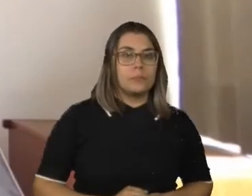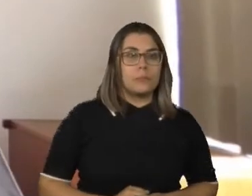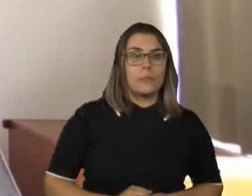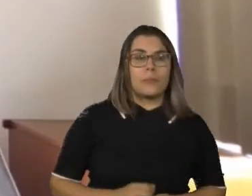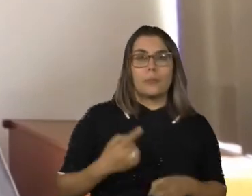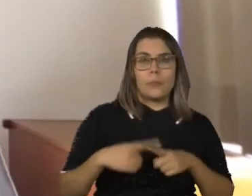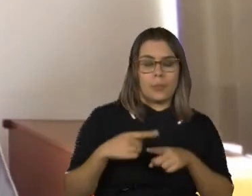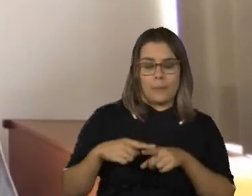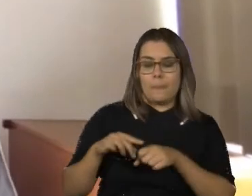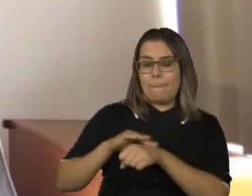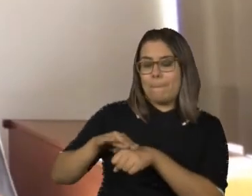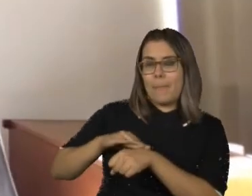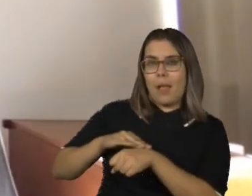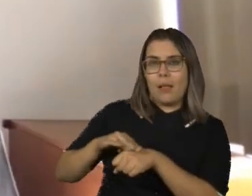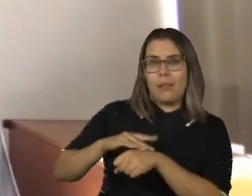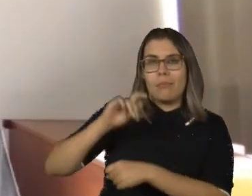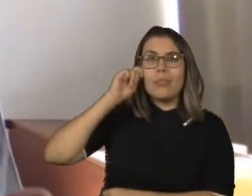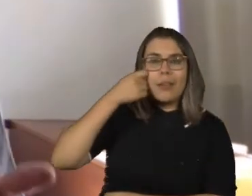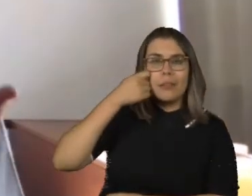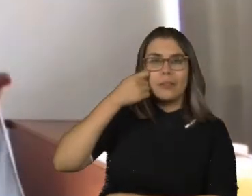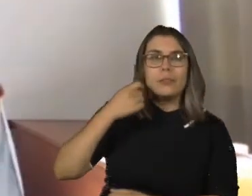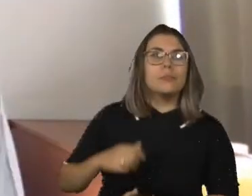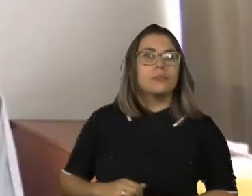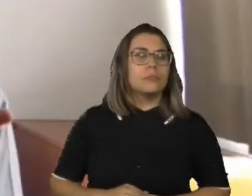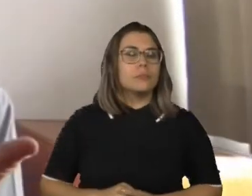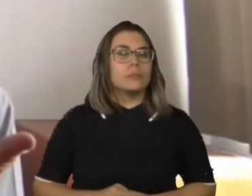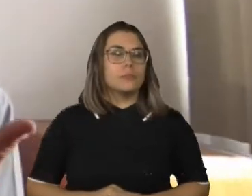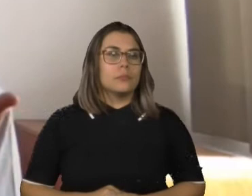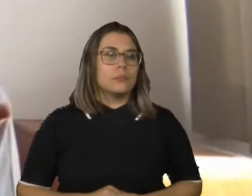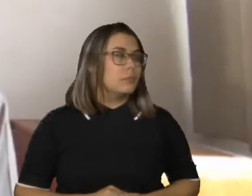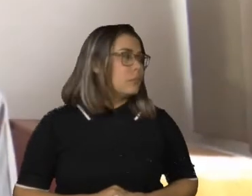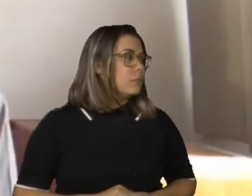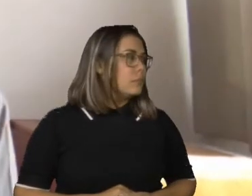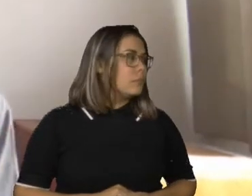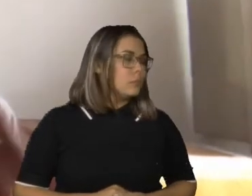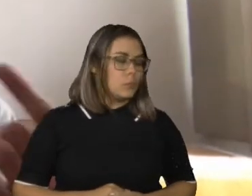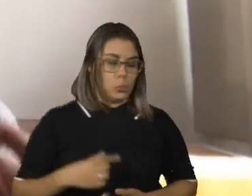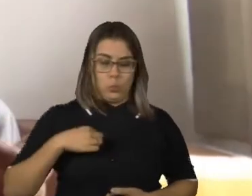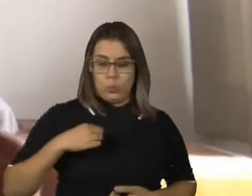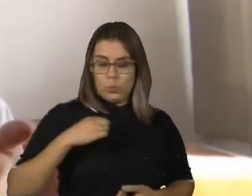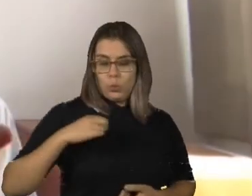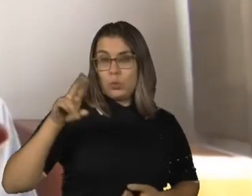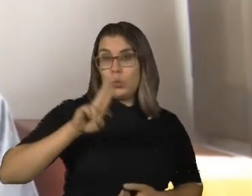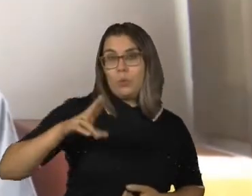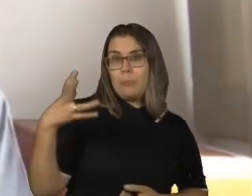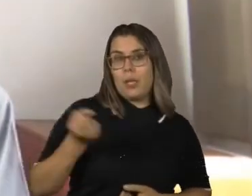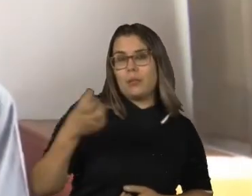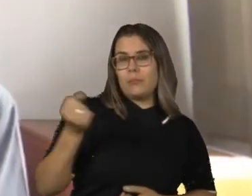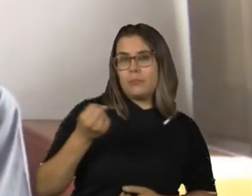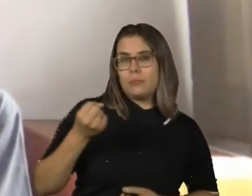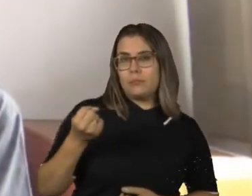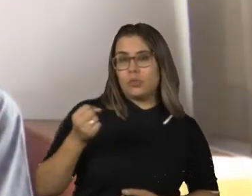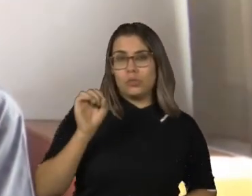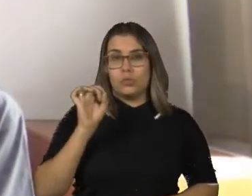escura, pele quase negra, perdão, vestido de branco, só pode ser um enfermeiro